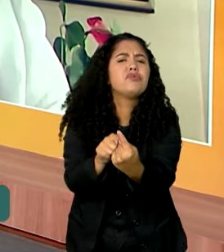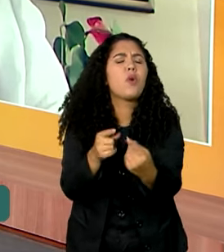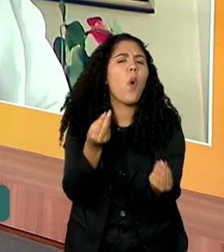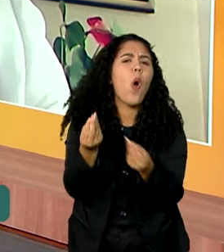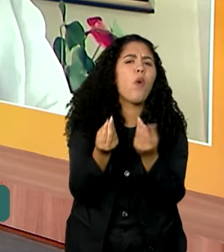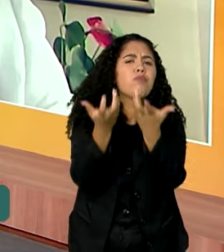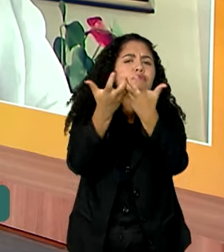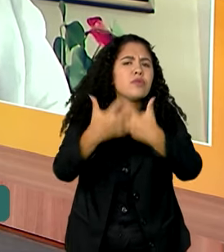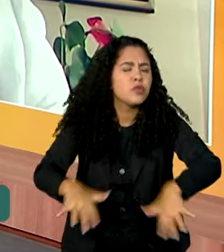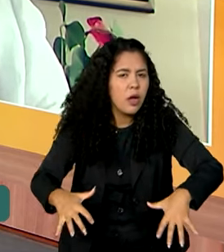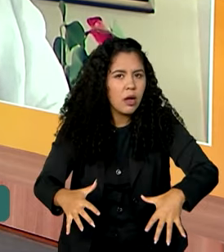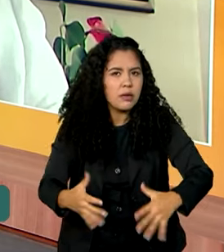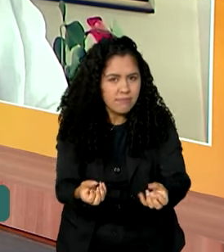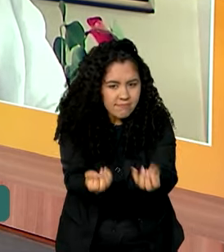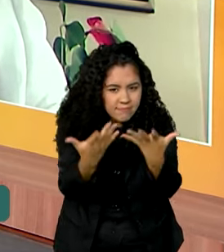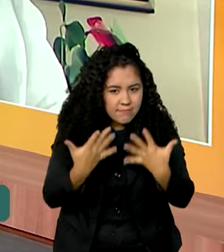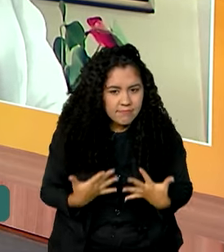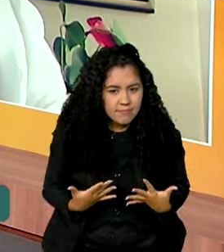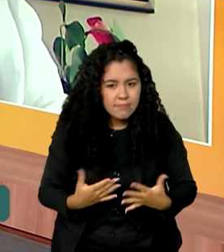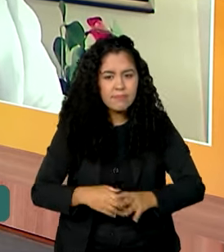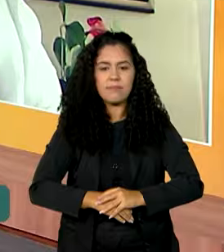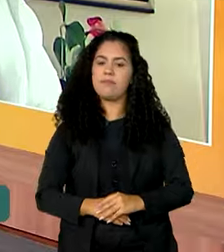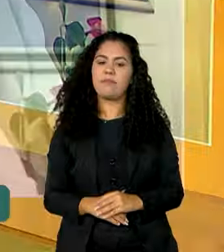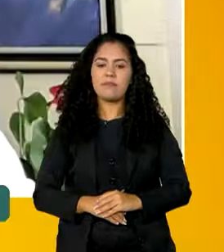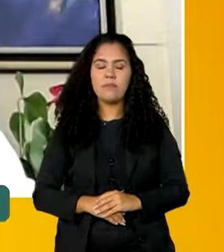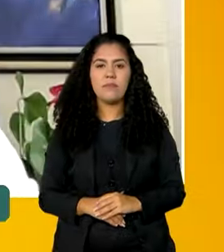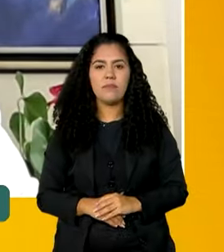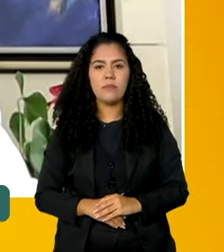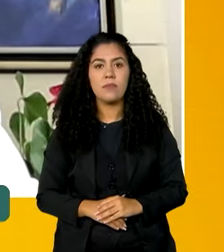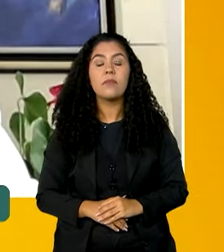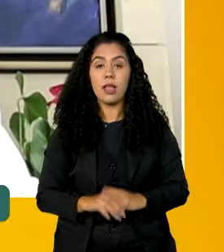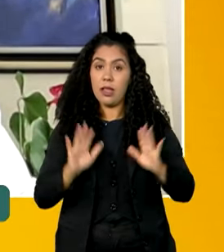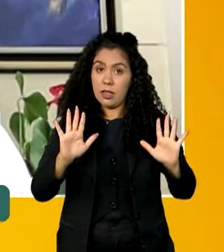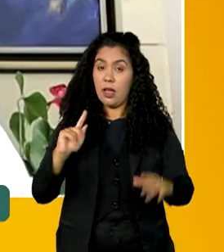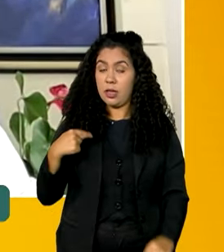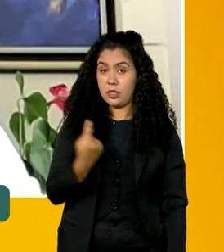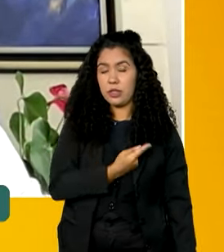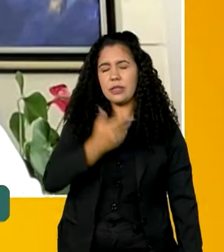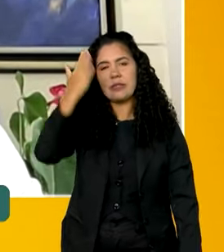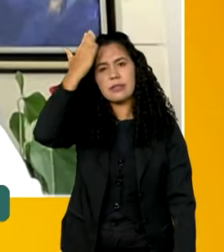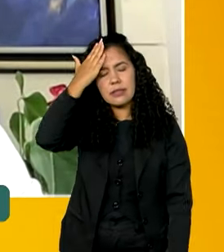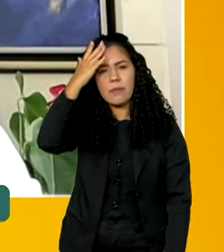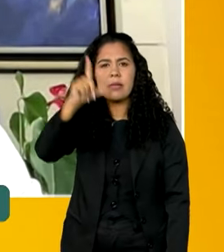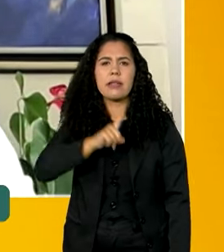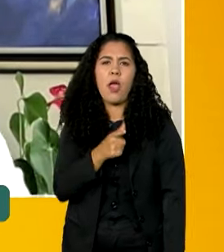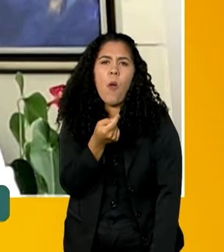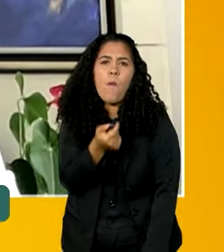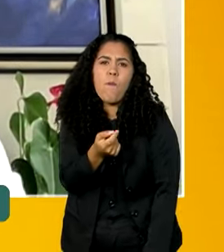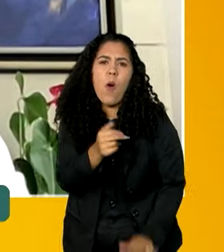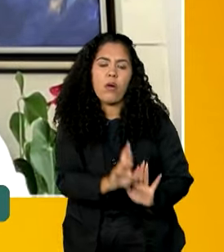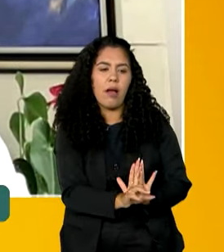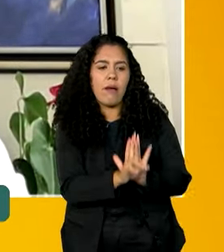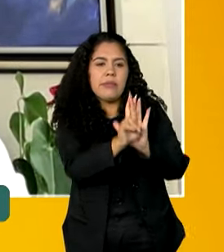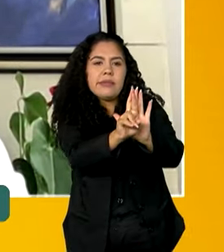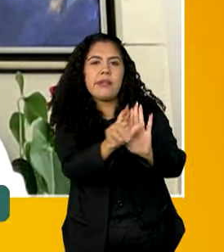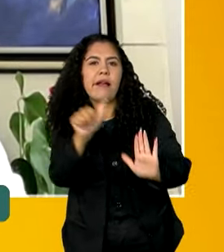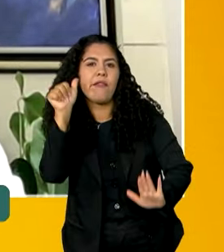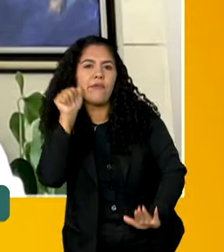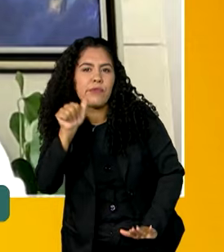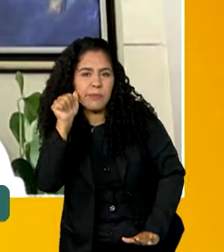funciona? Conta para a gente. Nós sabemos que há pouca representatividade feminina